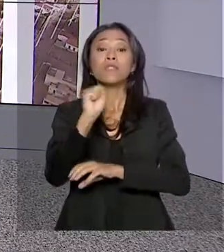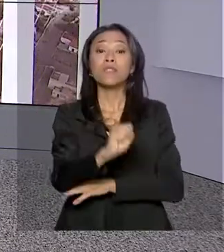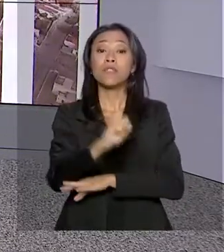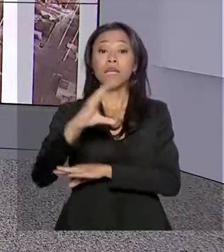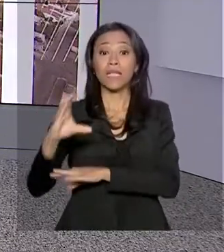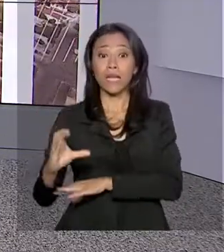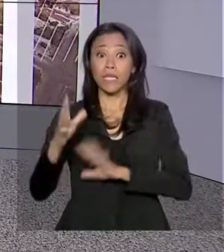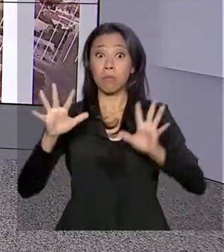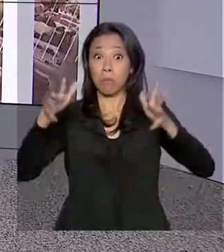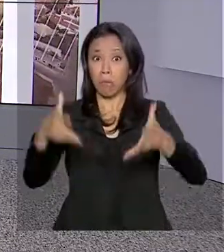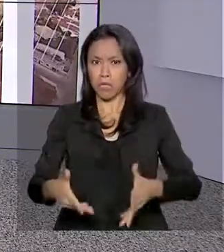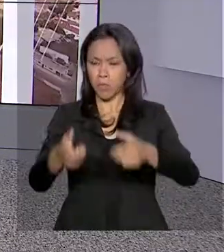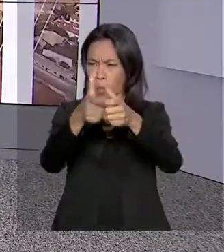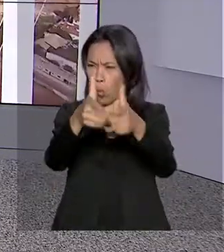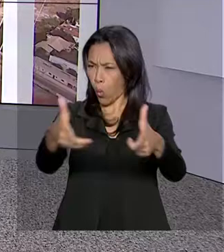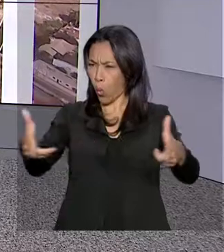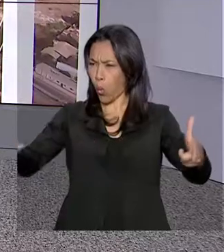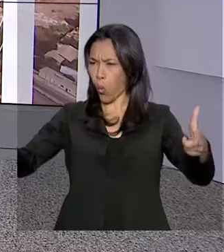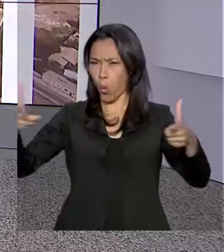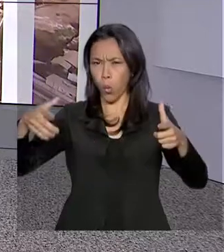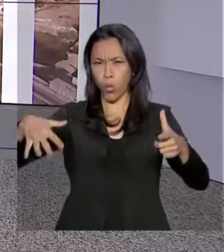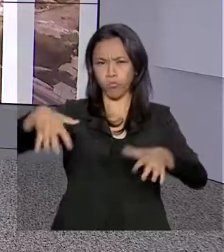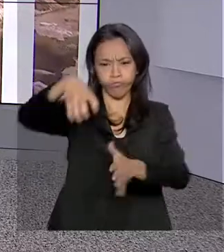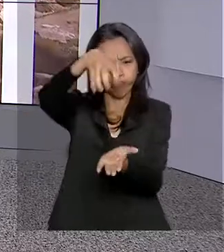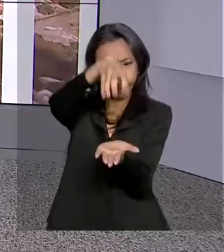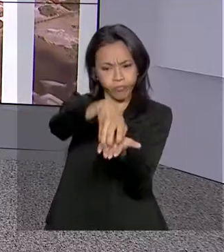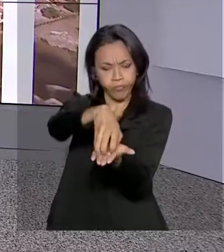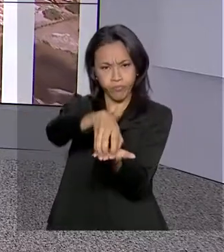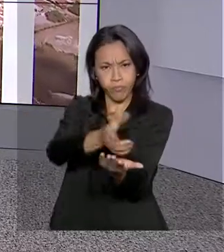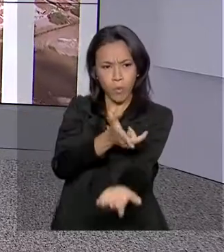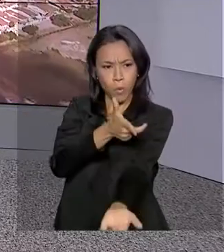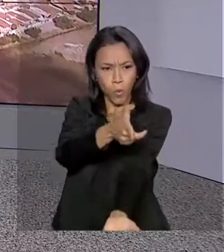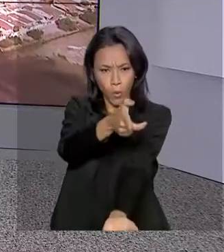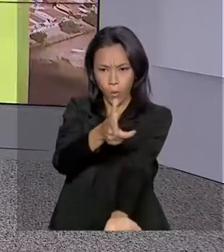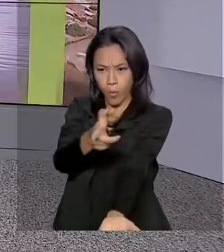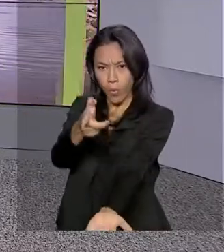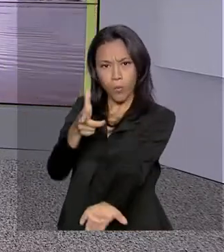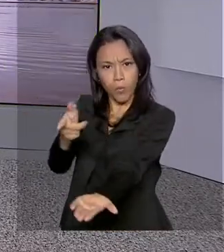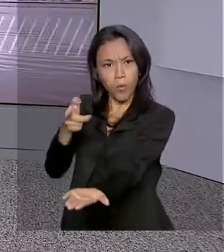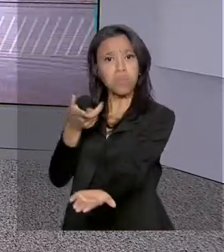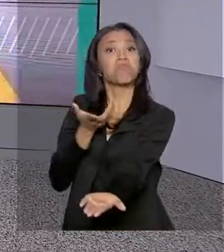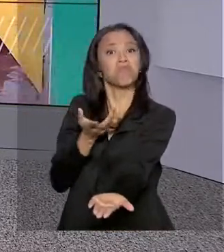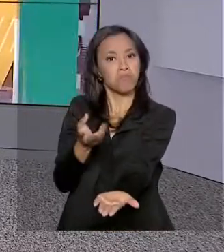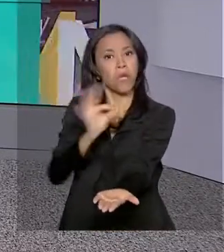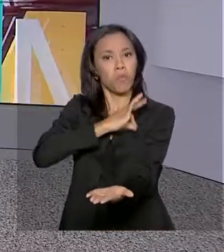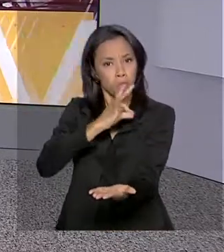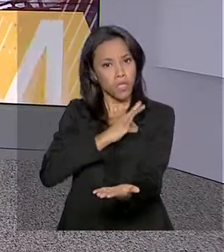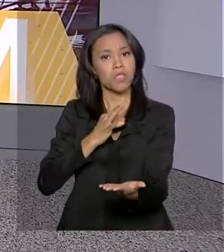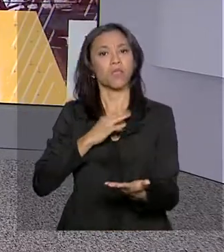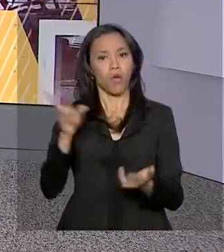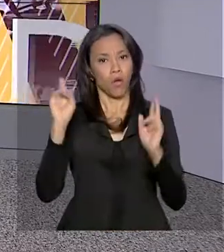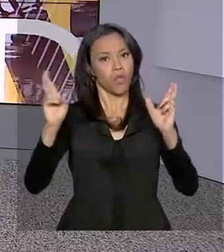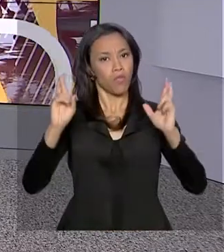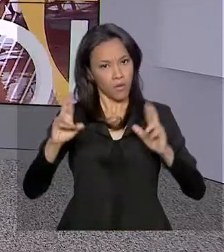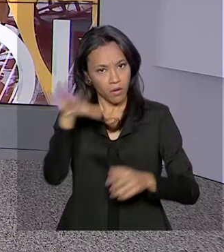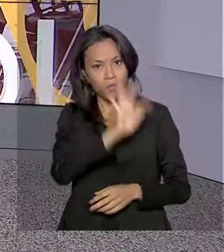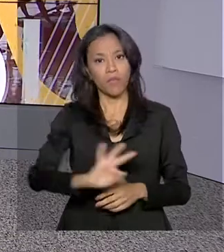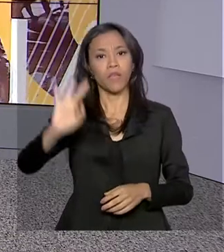complexo de tiro da América Latina dentro da Academia Nacional da Polícia Rodoviária Federal em